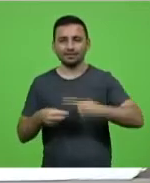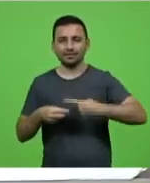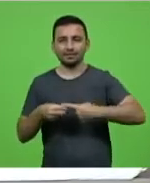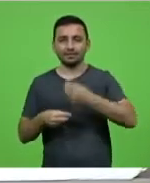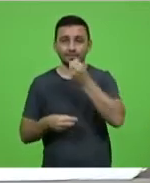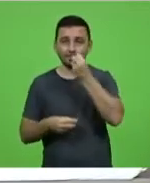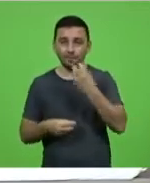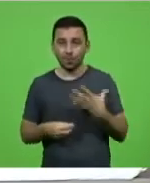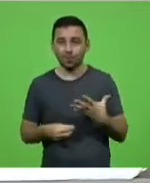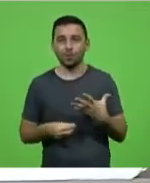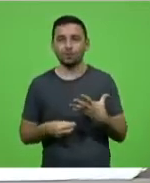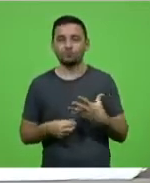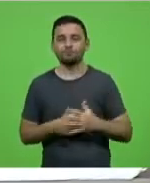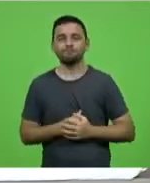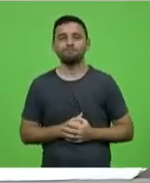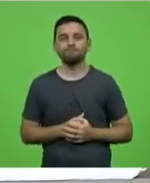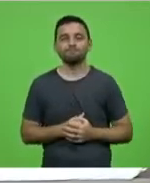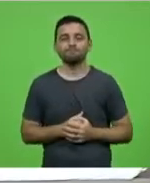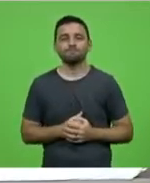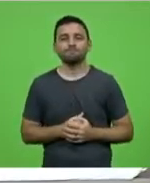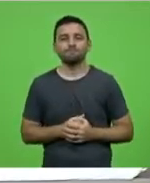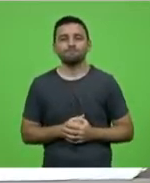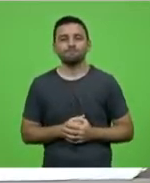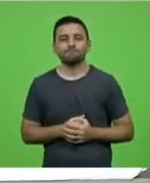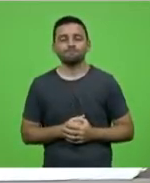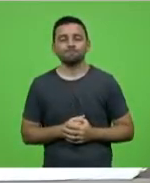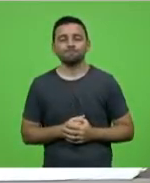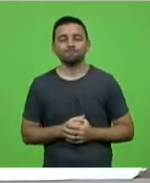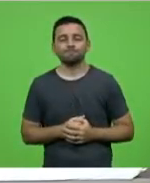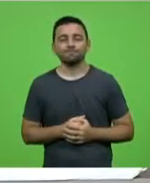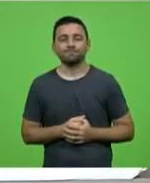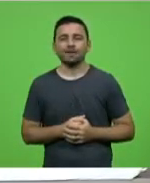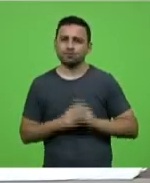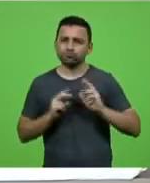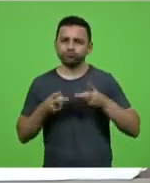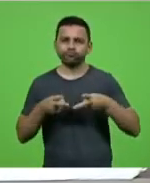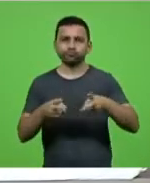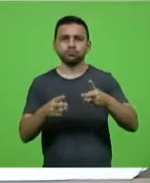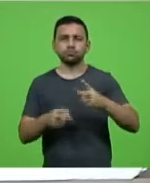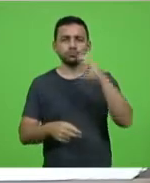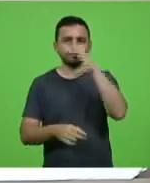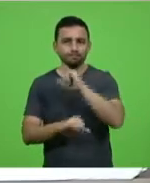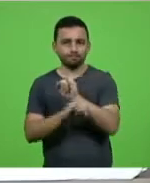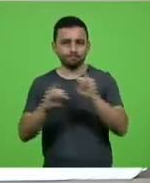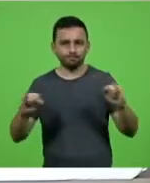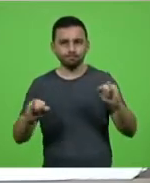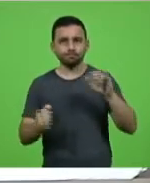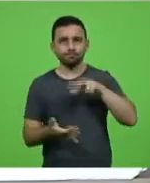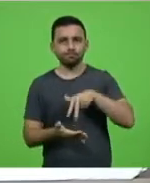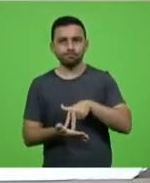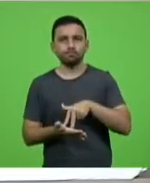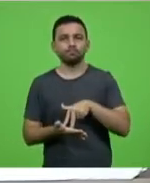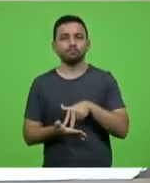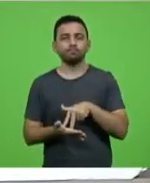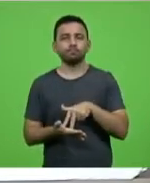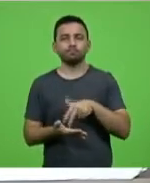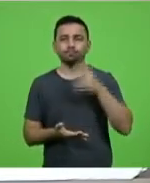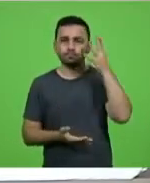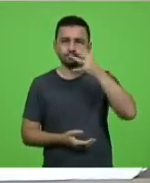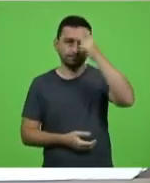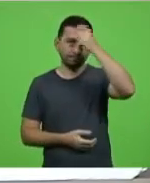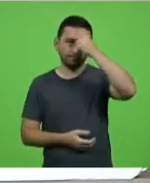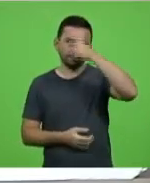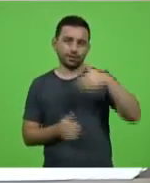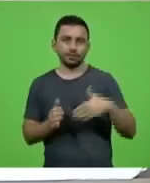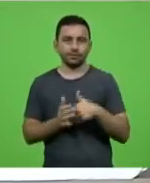muito receptiva, hospitaleira. dando continuada em breve as comunicações, continuidade, Maurício Cudilac